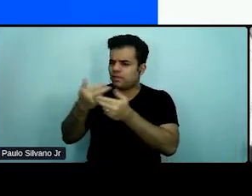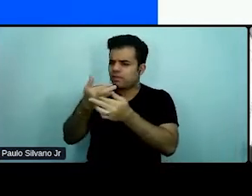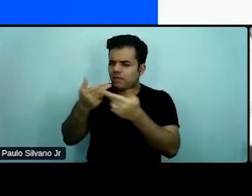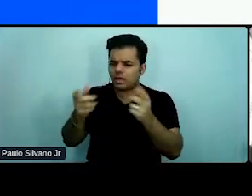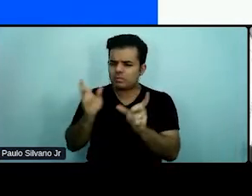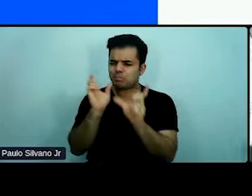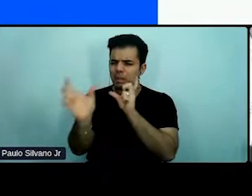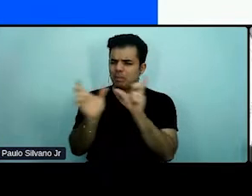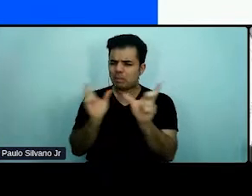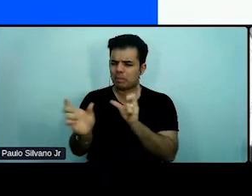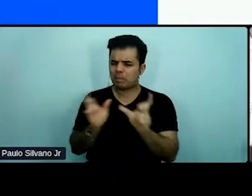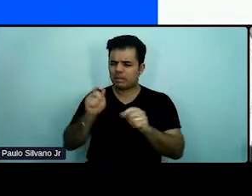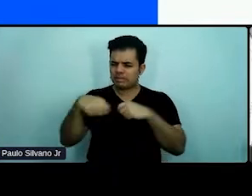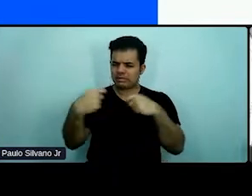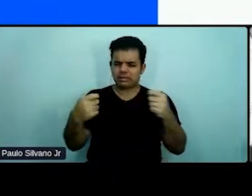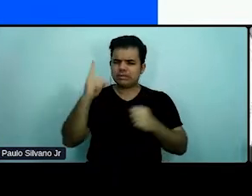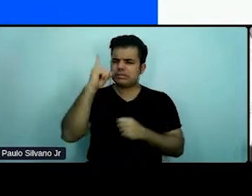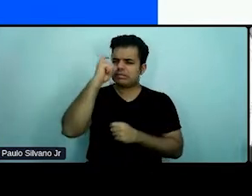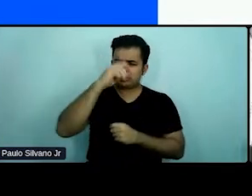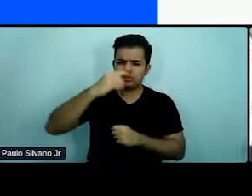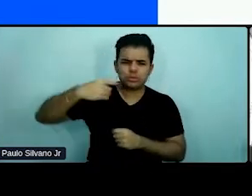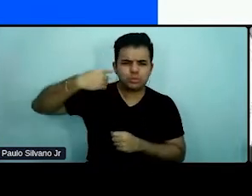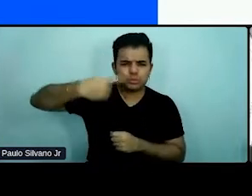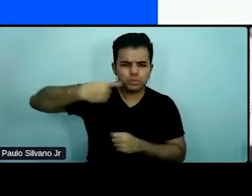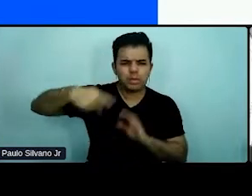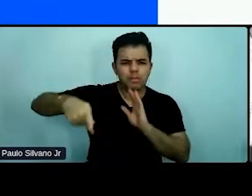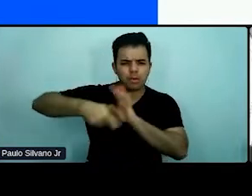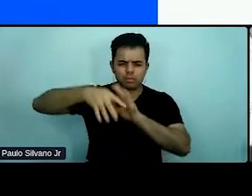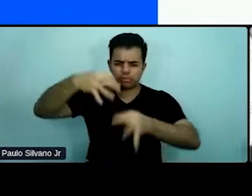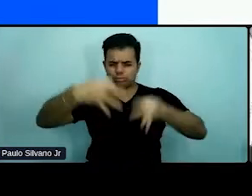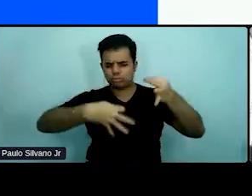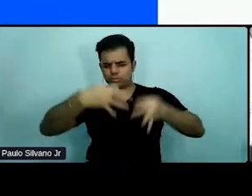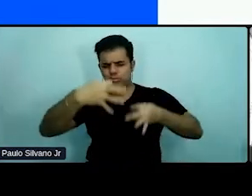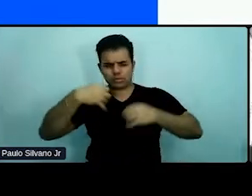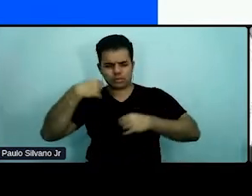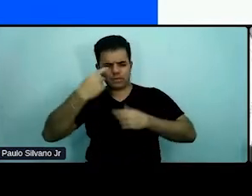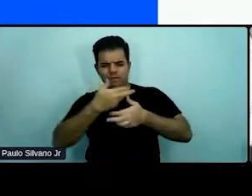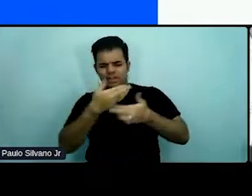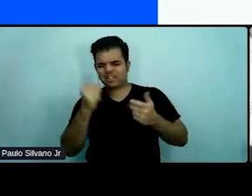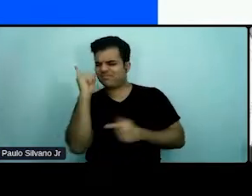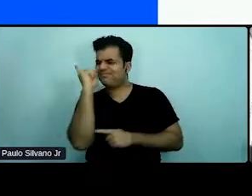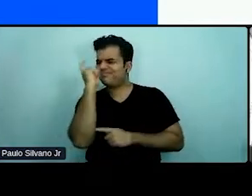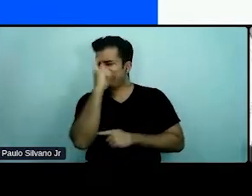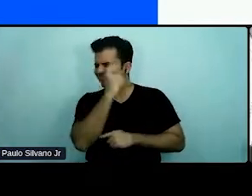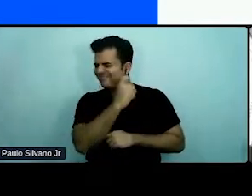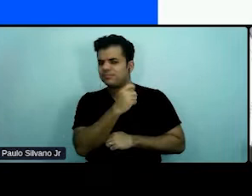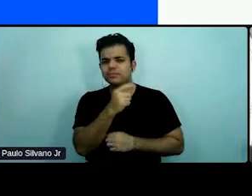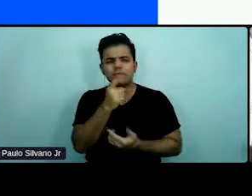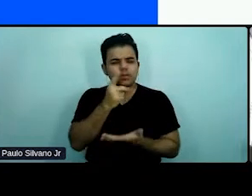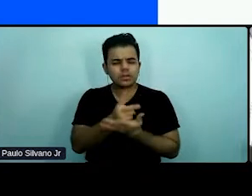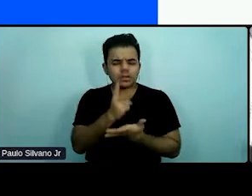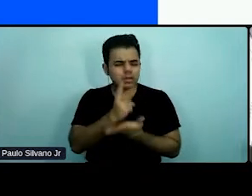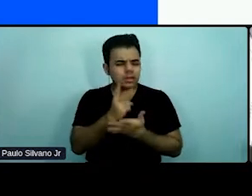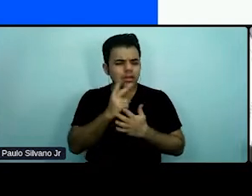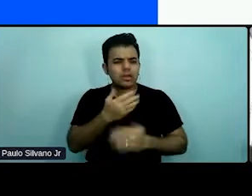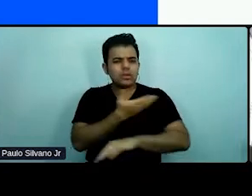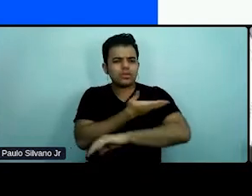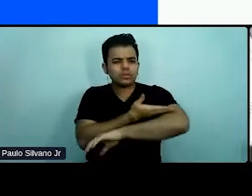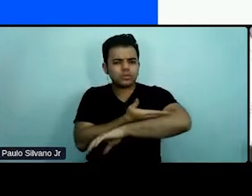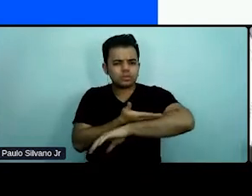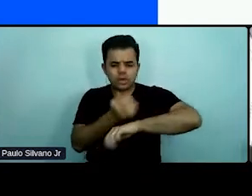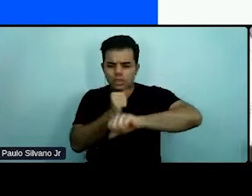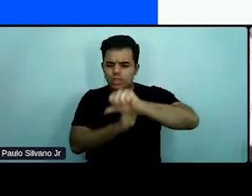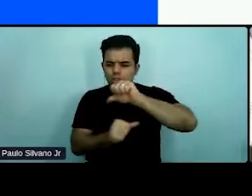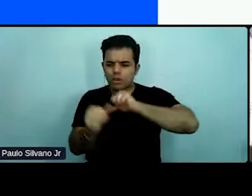difíceis, os juridiquês, então eu sempre busquei formas de tornar